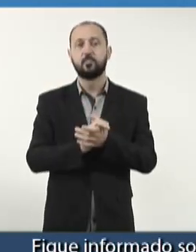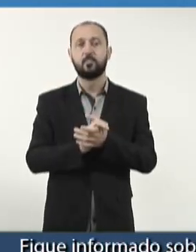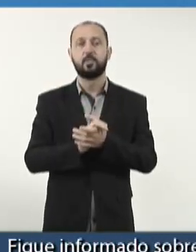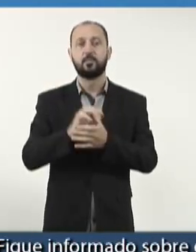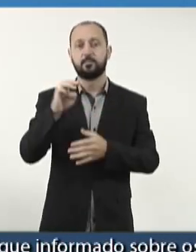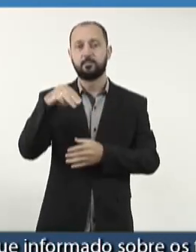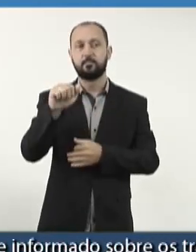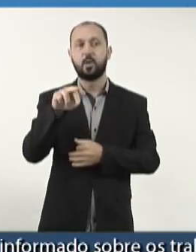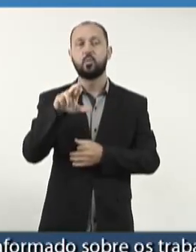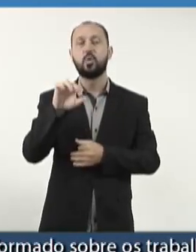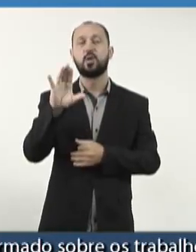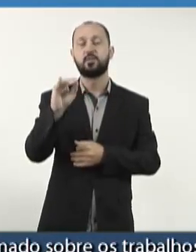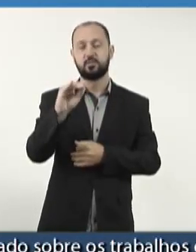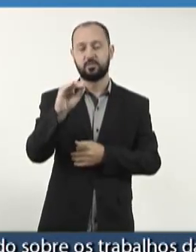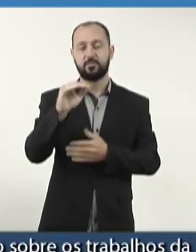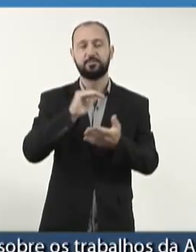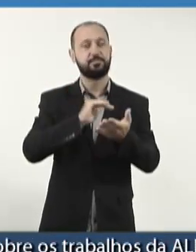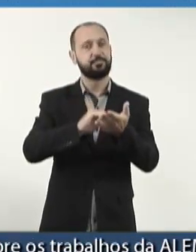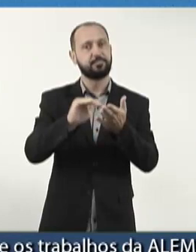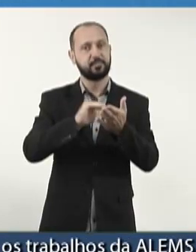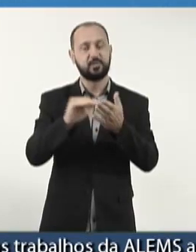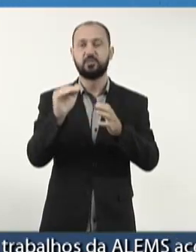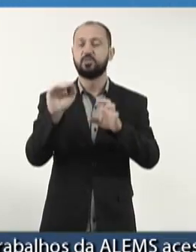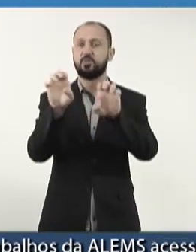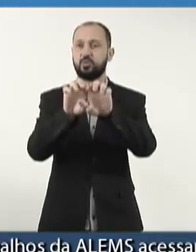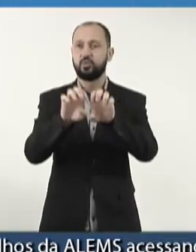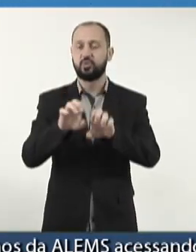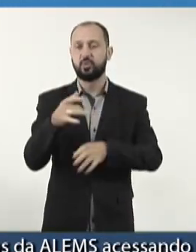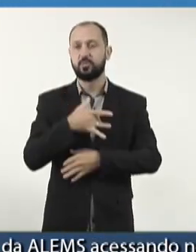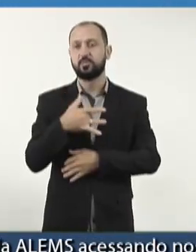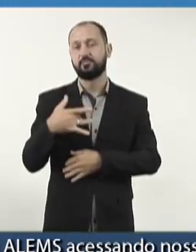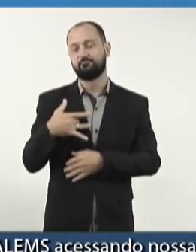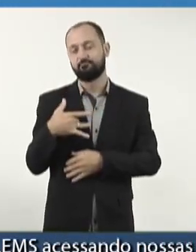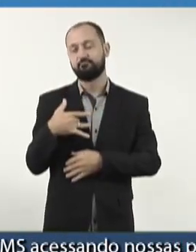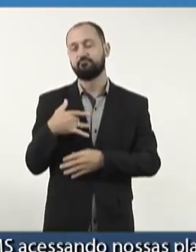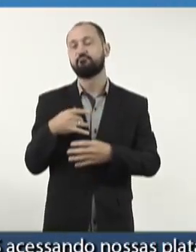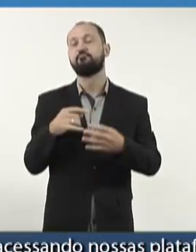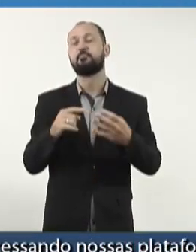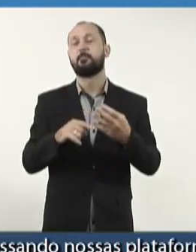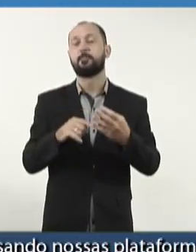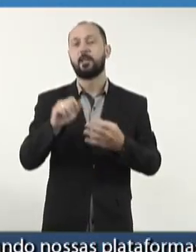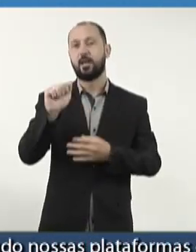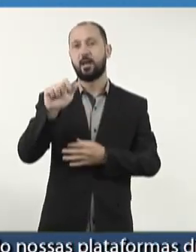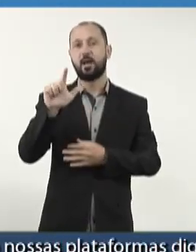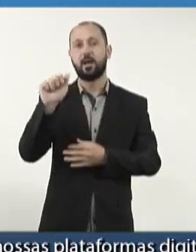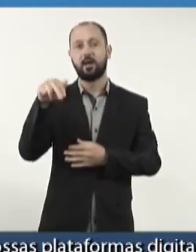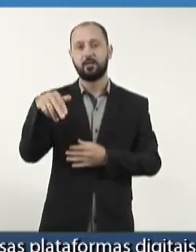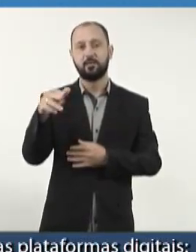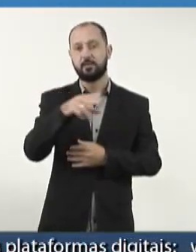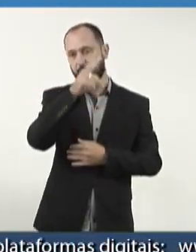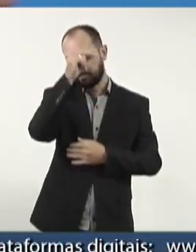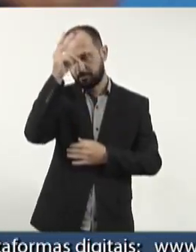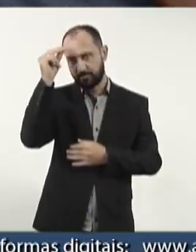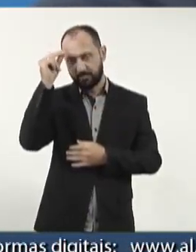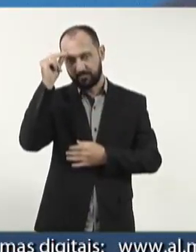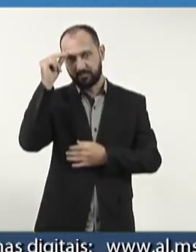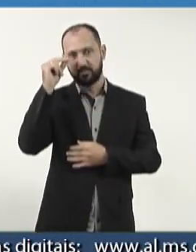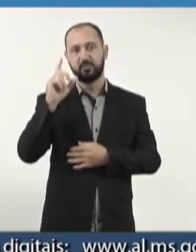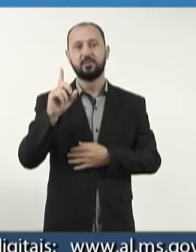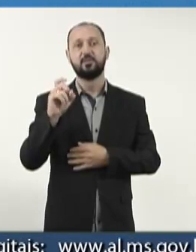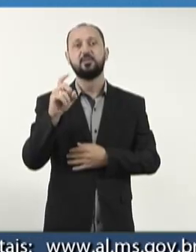senhor Maurício Simões Corrêa, secretário de Estado de Saúde, e ao excelentíssimo senhor Alan Guedes, prefeito de Dourados,